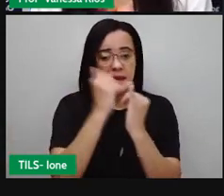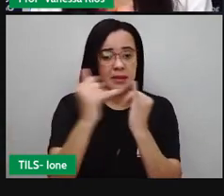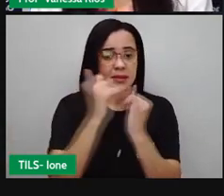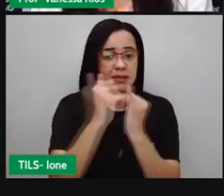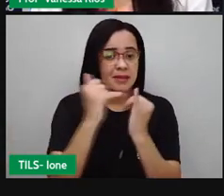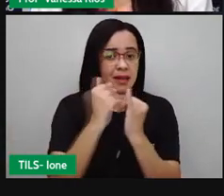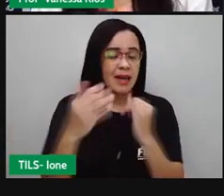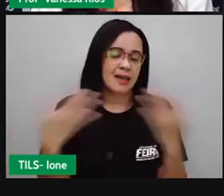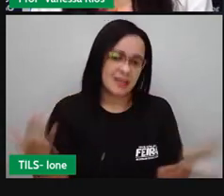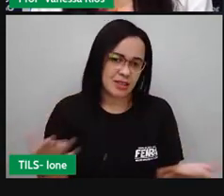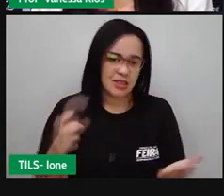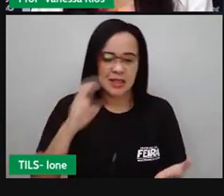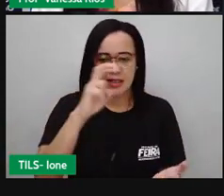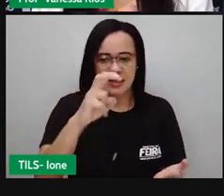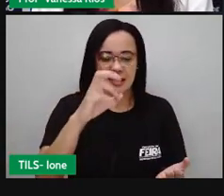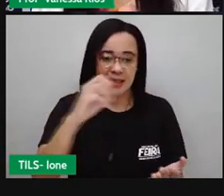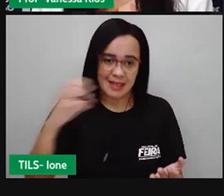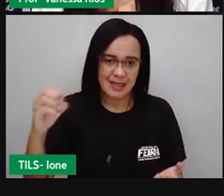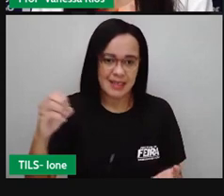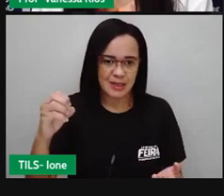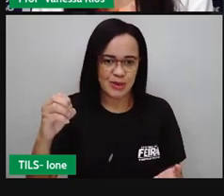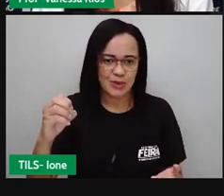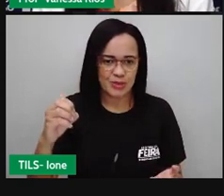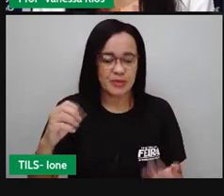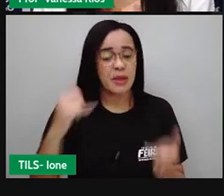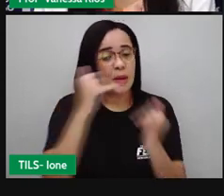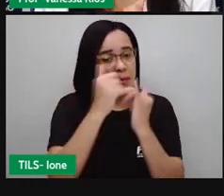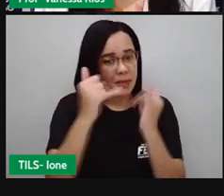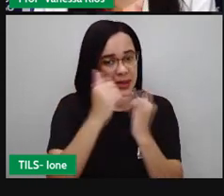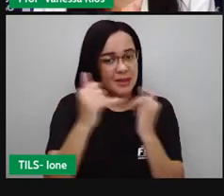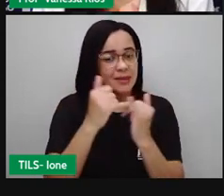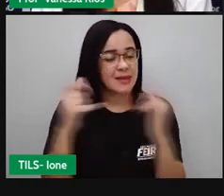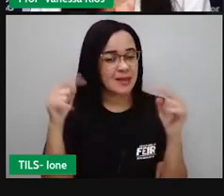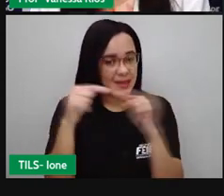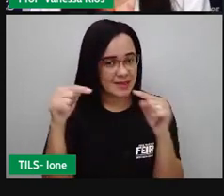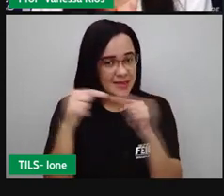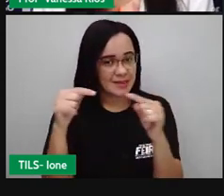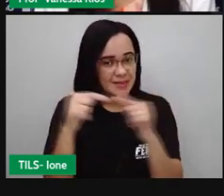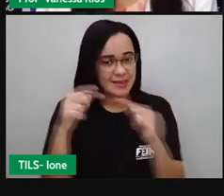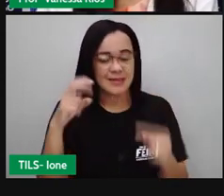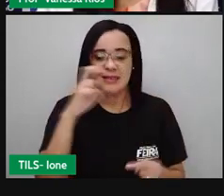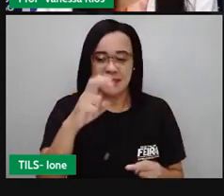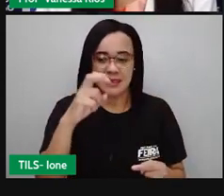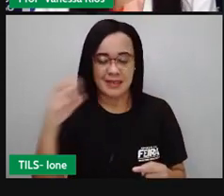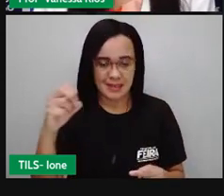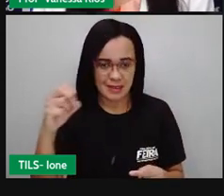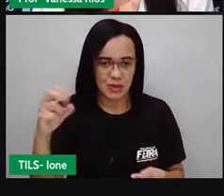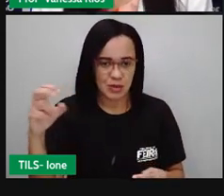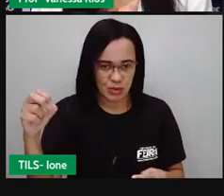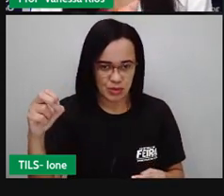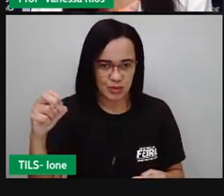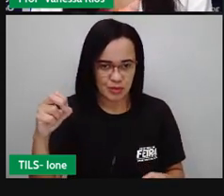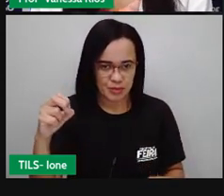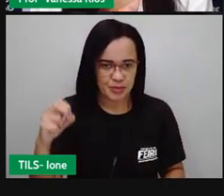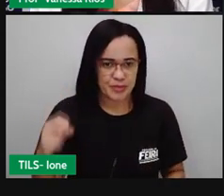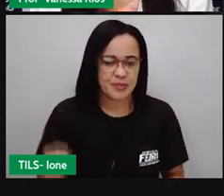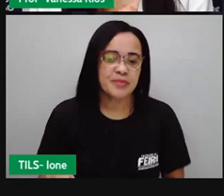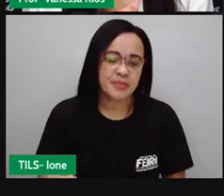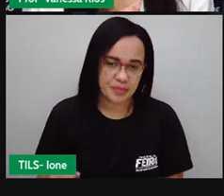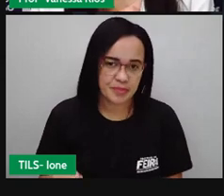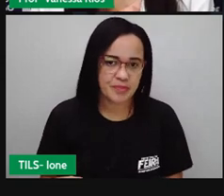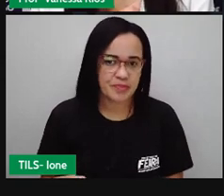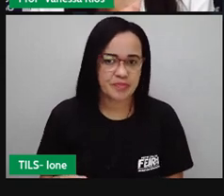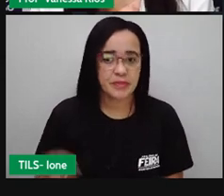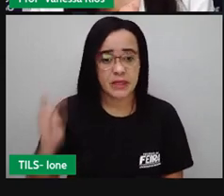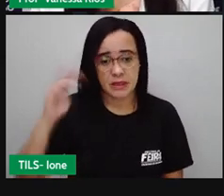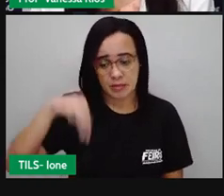Porque metade de mil é 500. Então, se eu tenho meio litro, eu tenho 500 mililitros. E